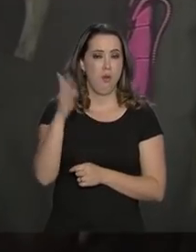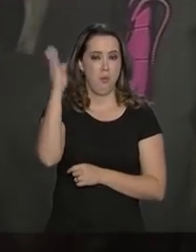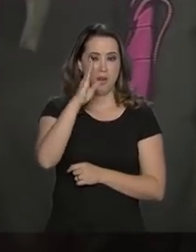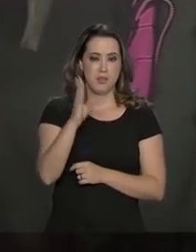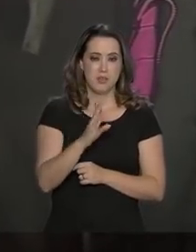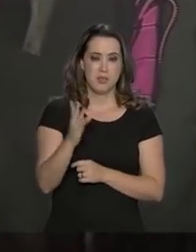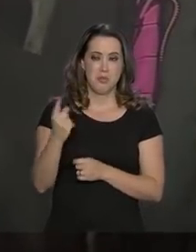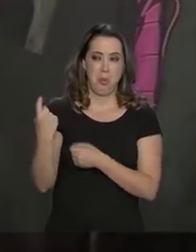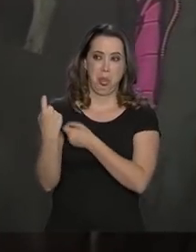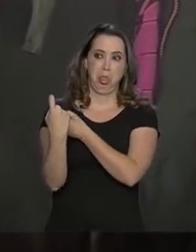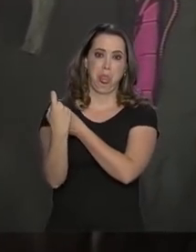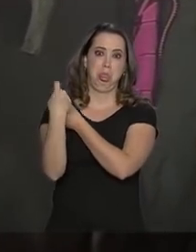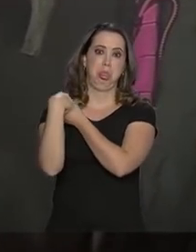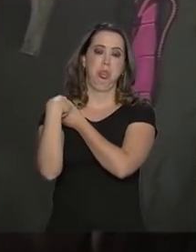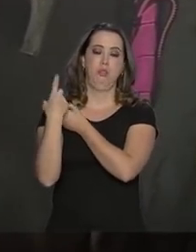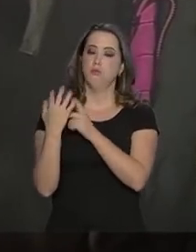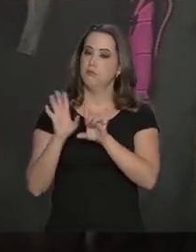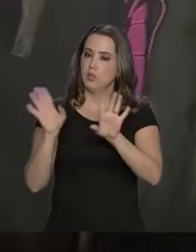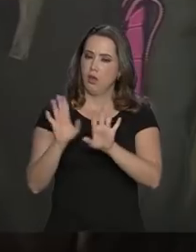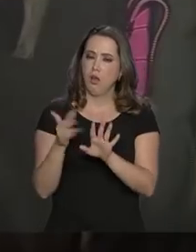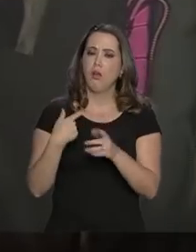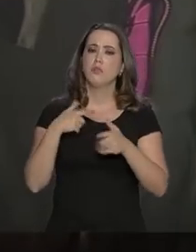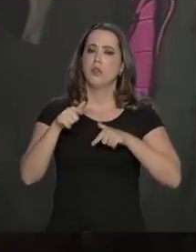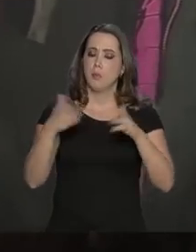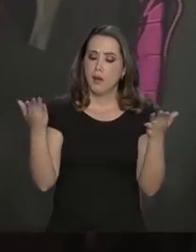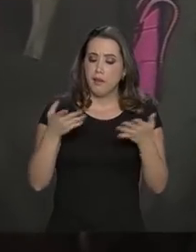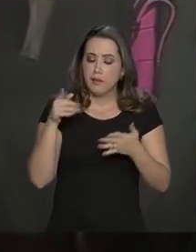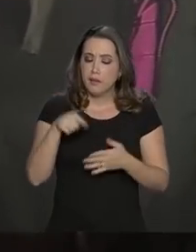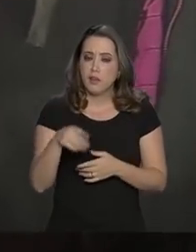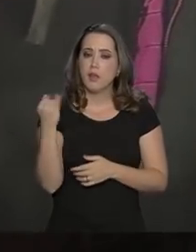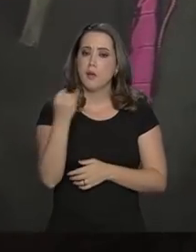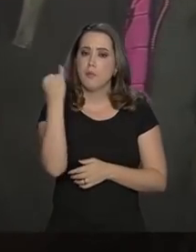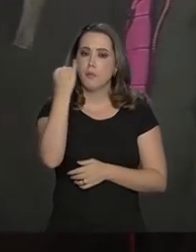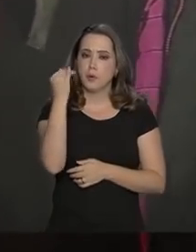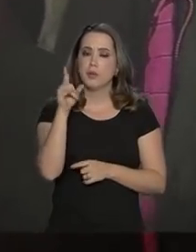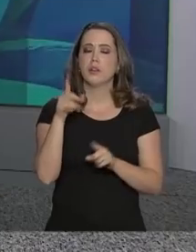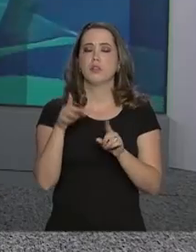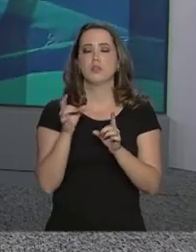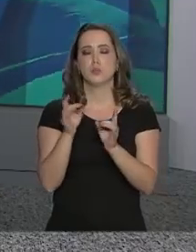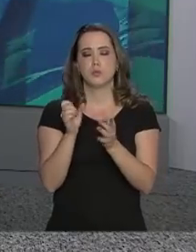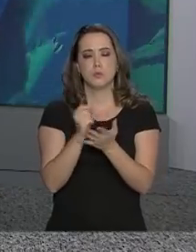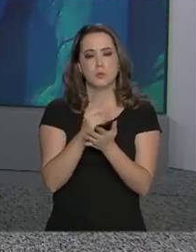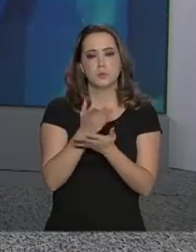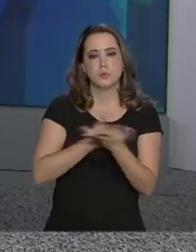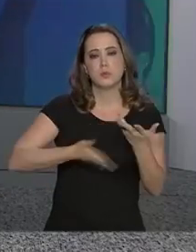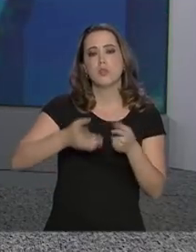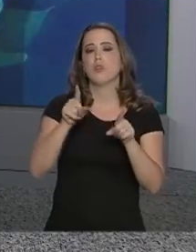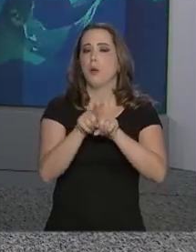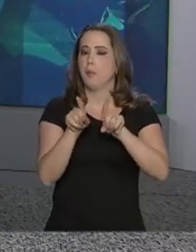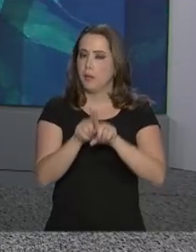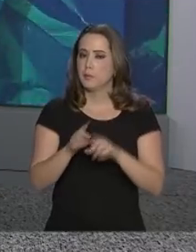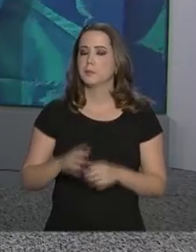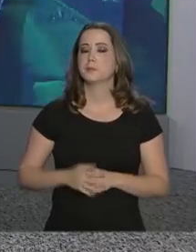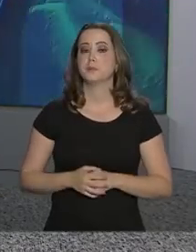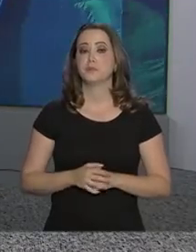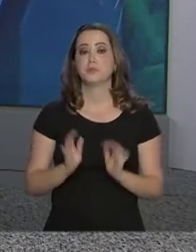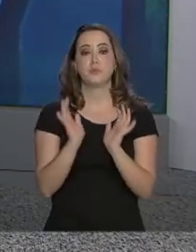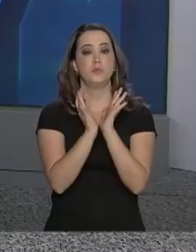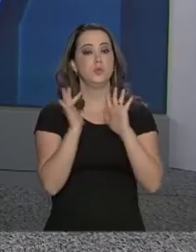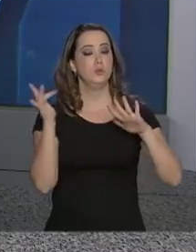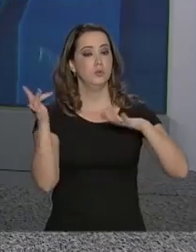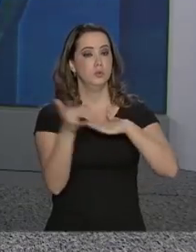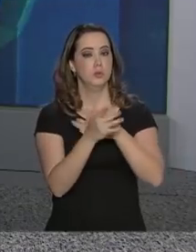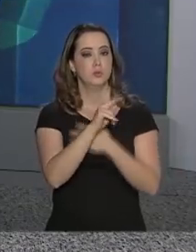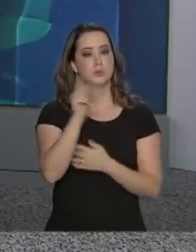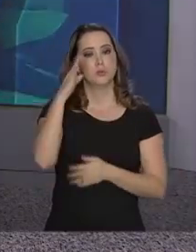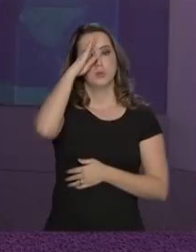também, nesse ambiente de Davos, é sempre importante dizer. Isso também é bom para os negócios. E pelas redes sociais, o presidente